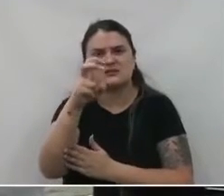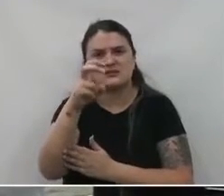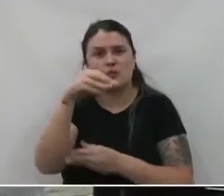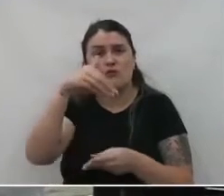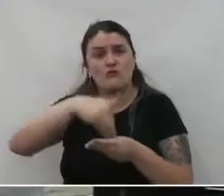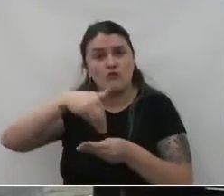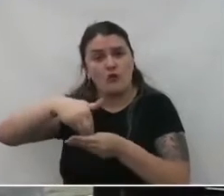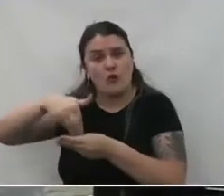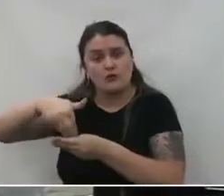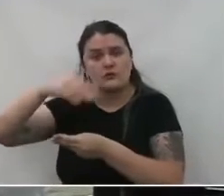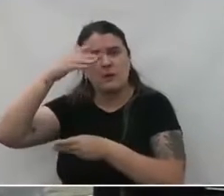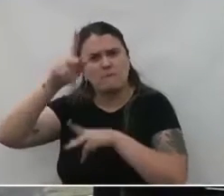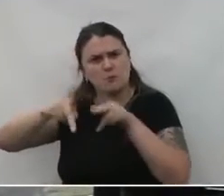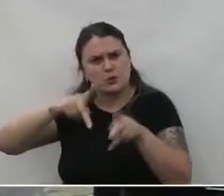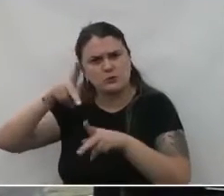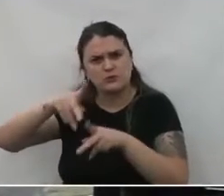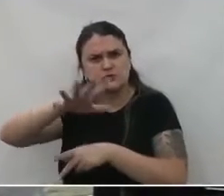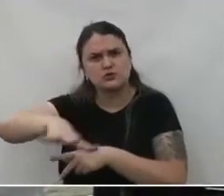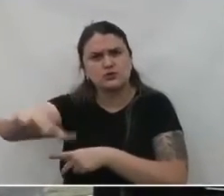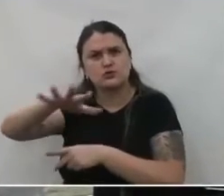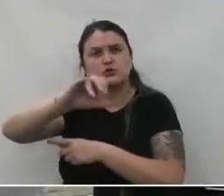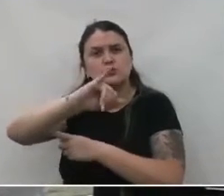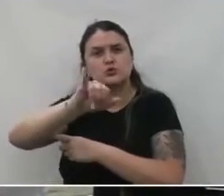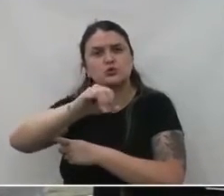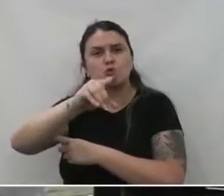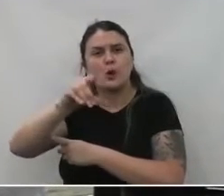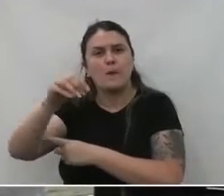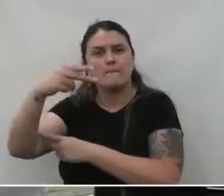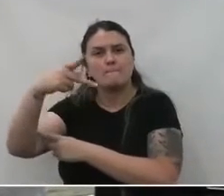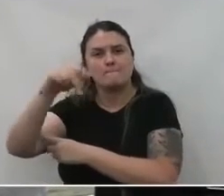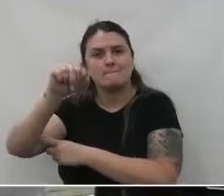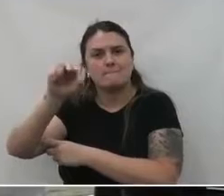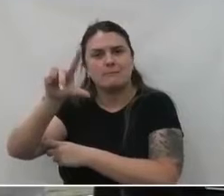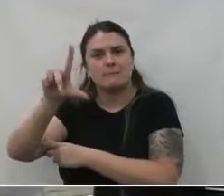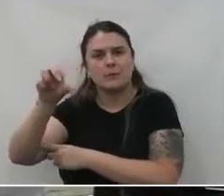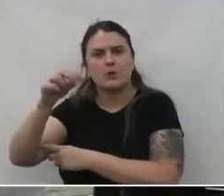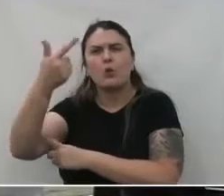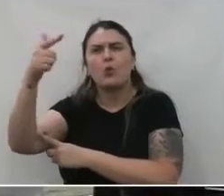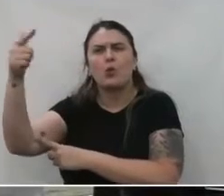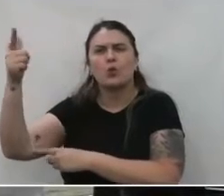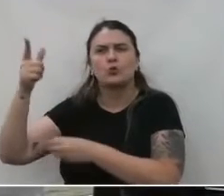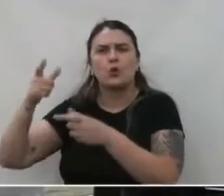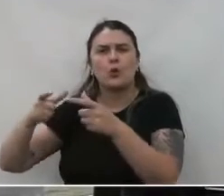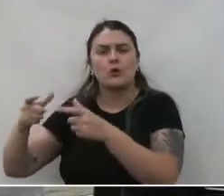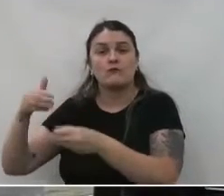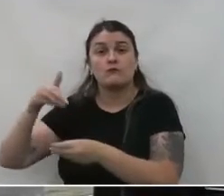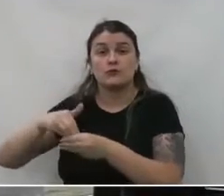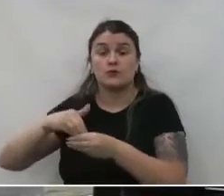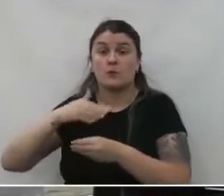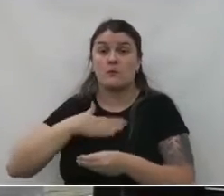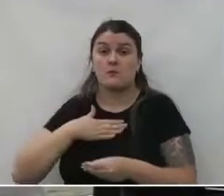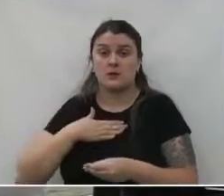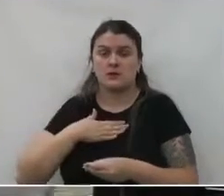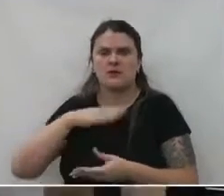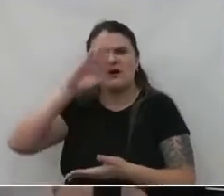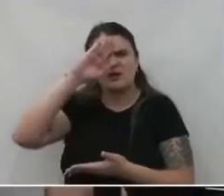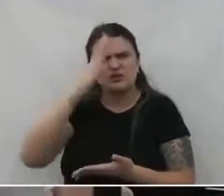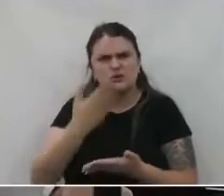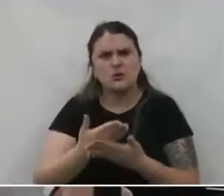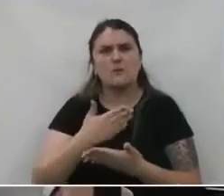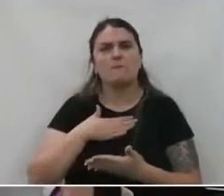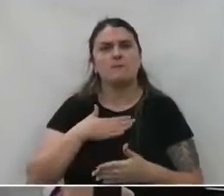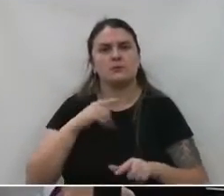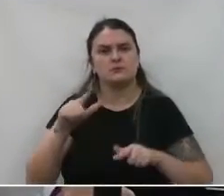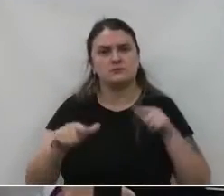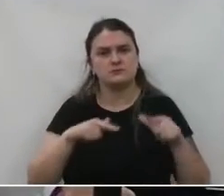o povo, a região do João Paulo e o pessoal de várias outras regiões que depositaram, que confiaram no